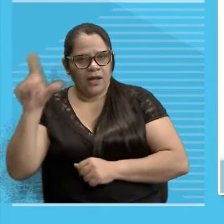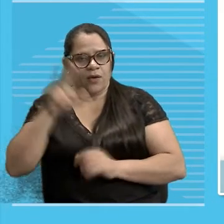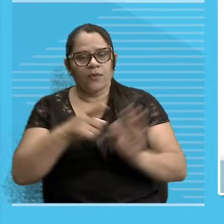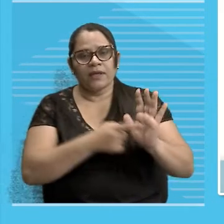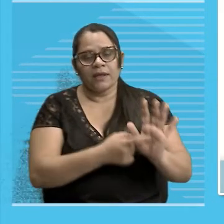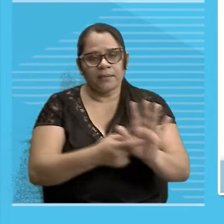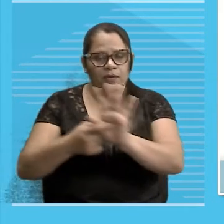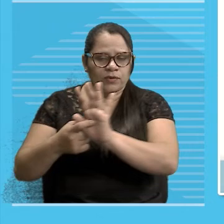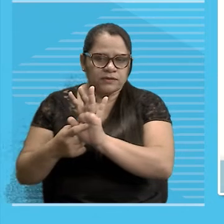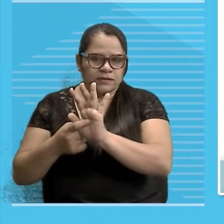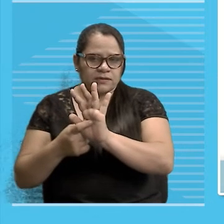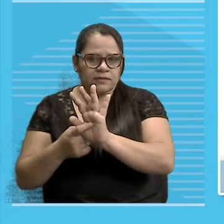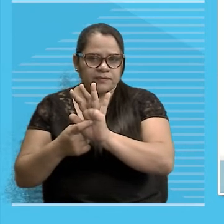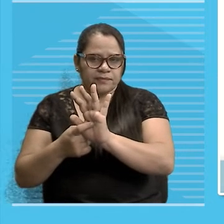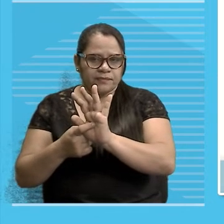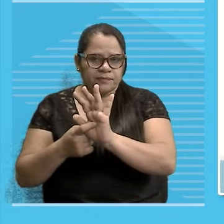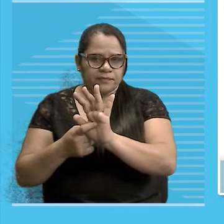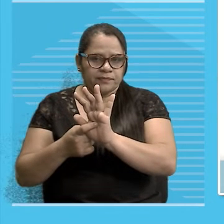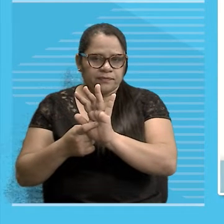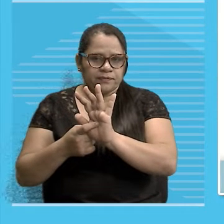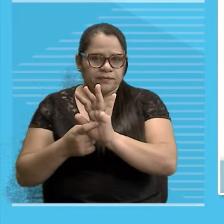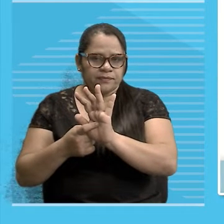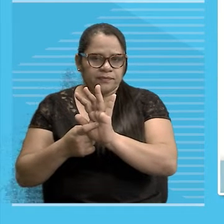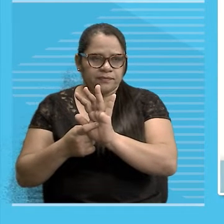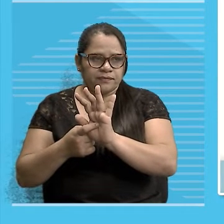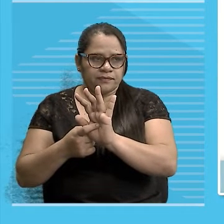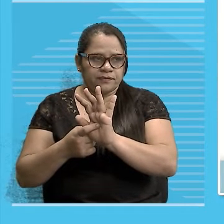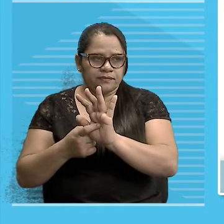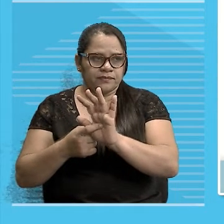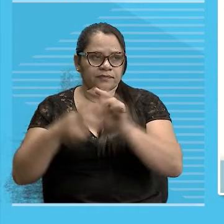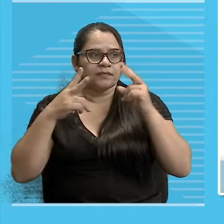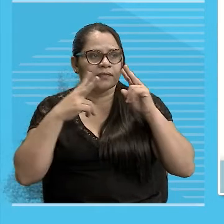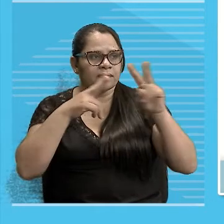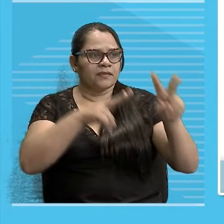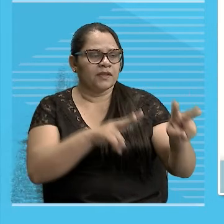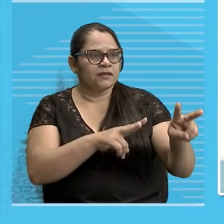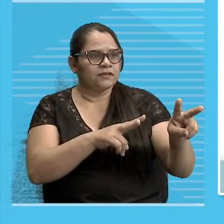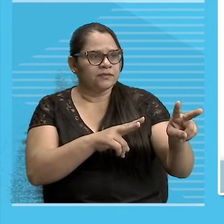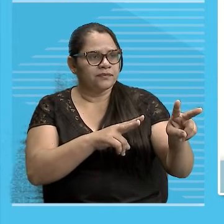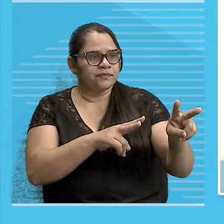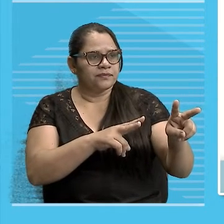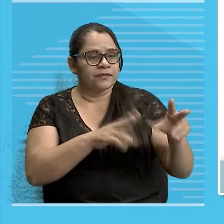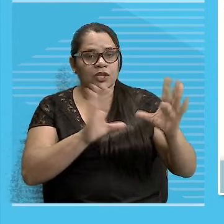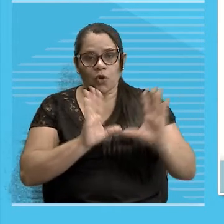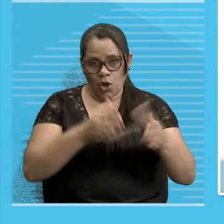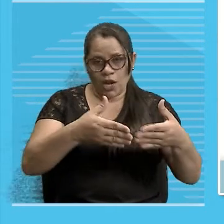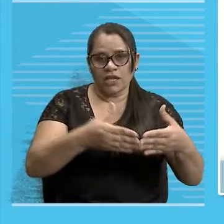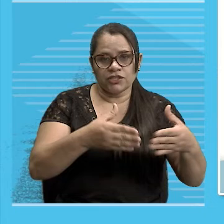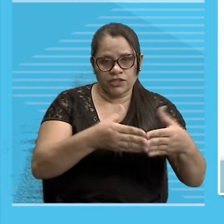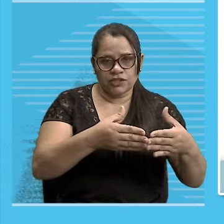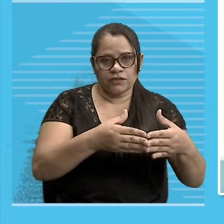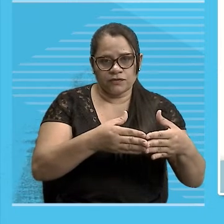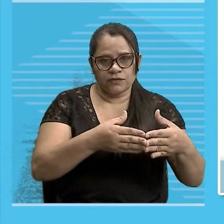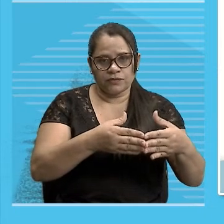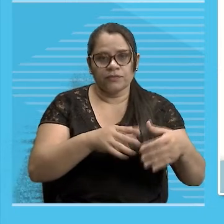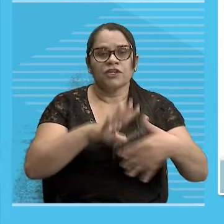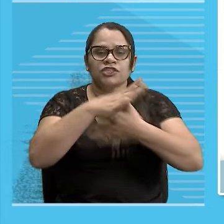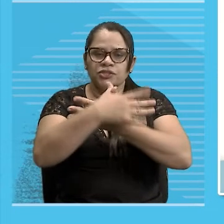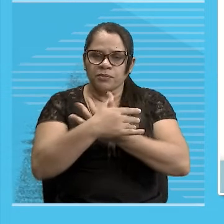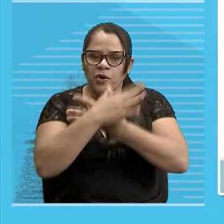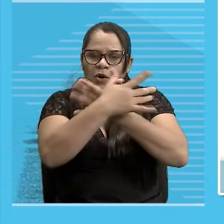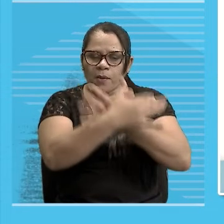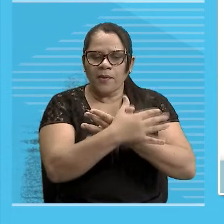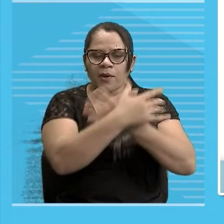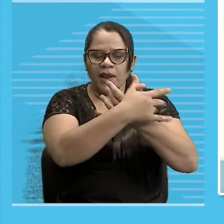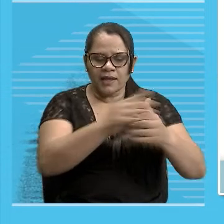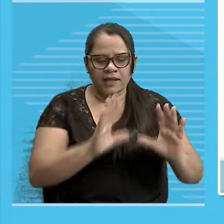Essas amarras Com registro Padrão Então Era só Essa observação Que eu queria Fazer Coletivo De Boboletas Paná